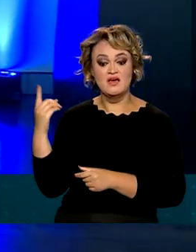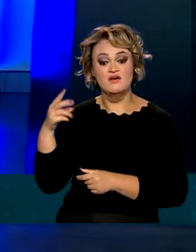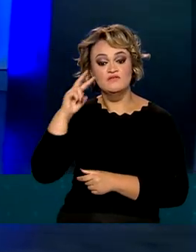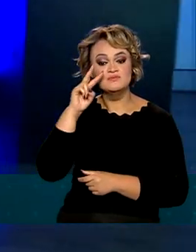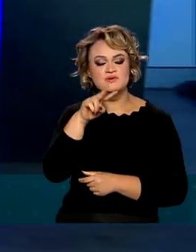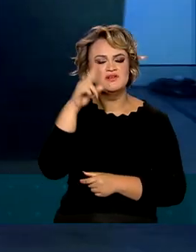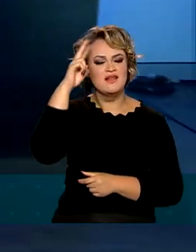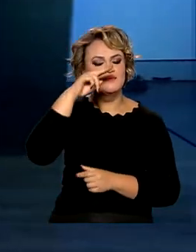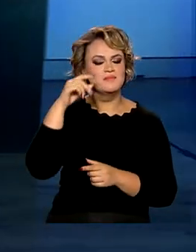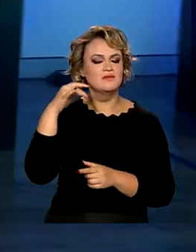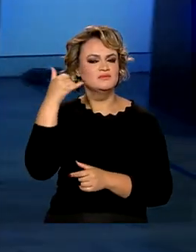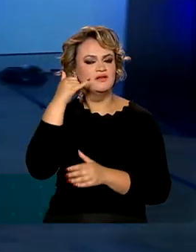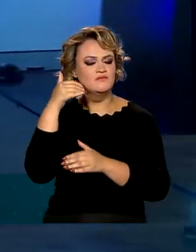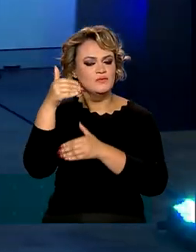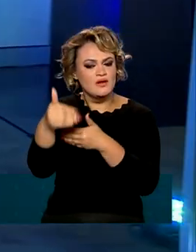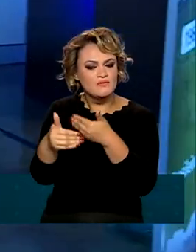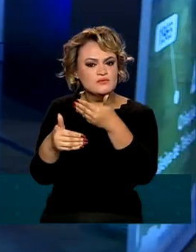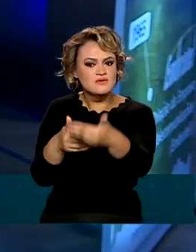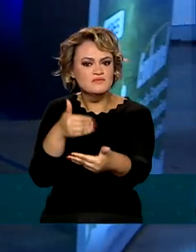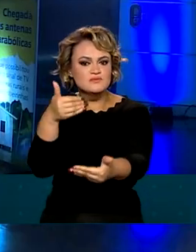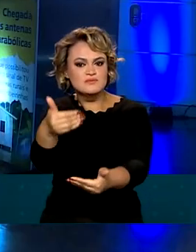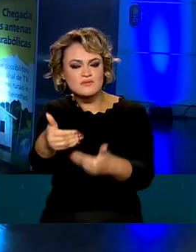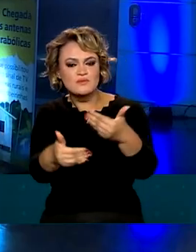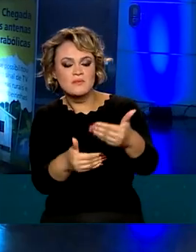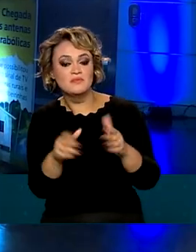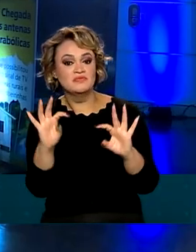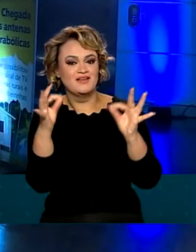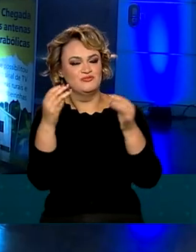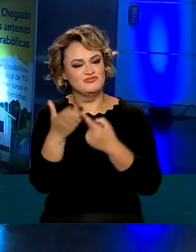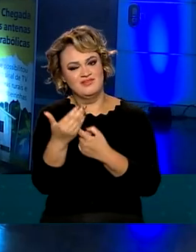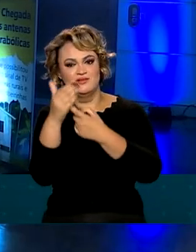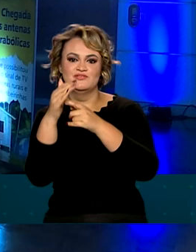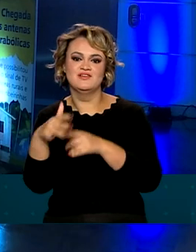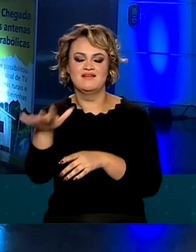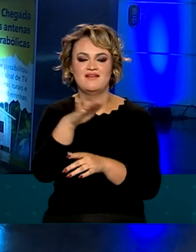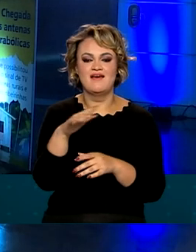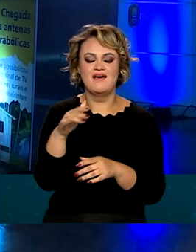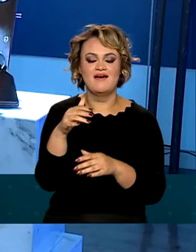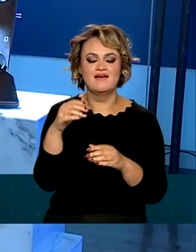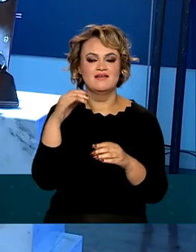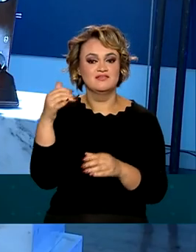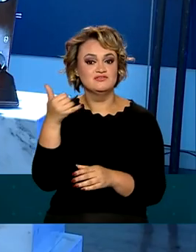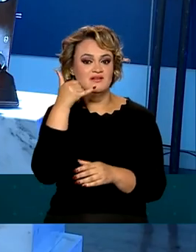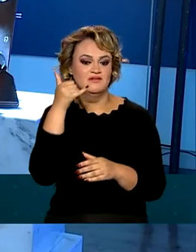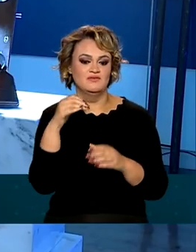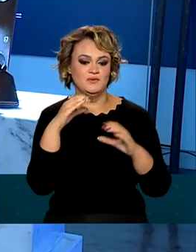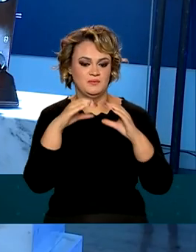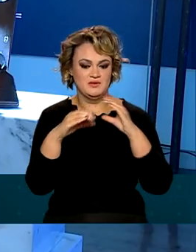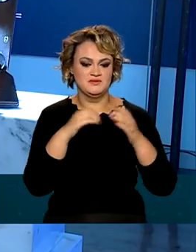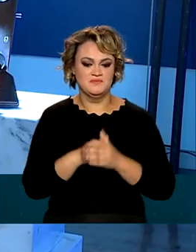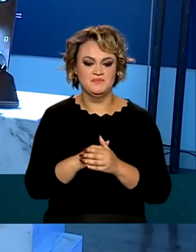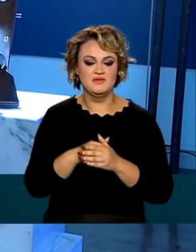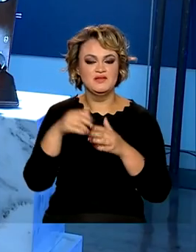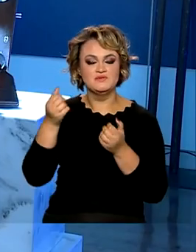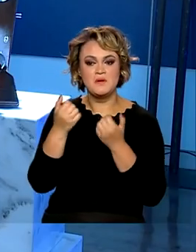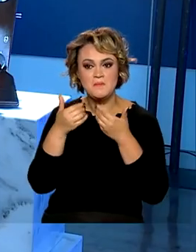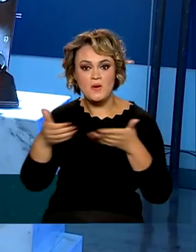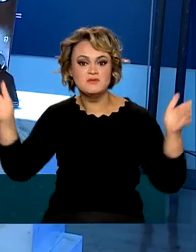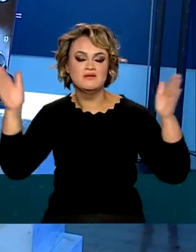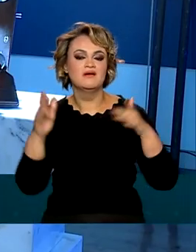relembrar a evolução das tecnologias na área de telecomunicações. A exposição abre as